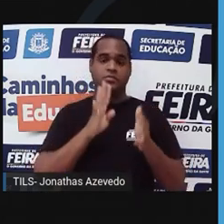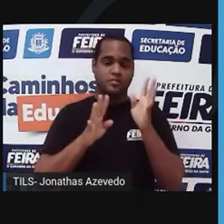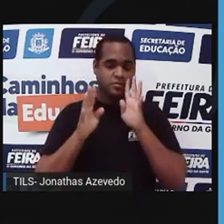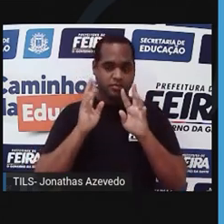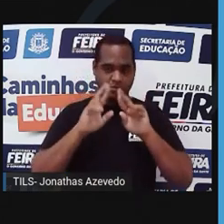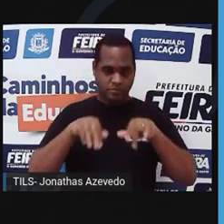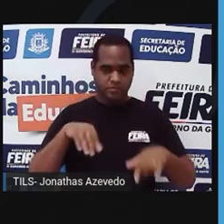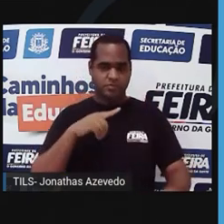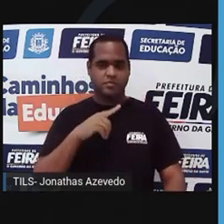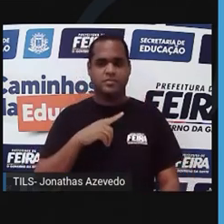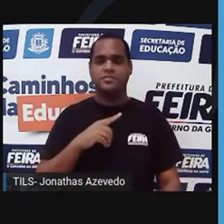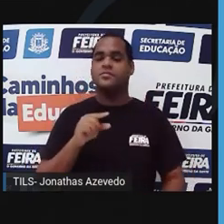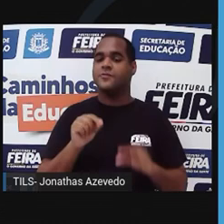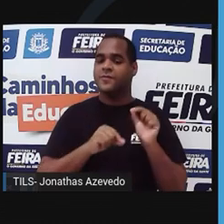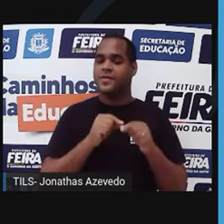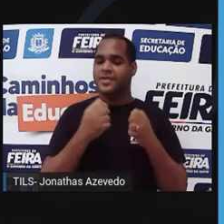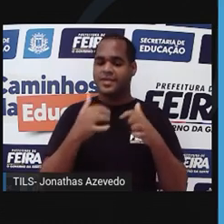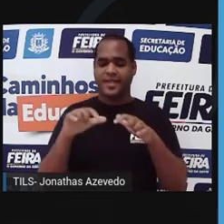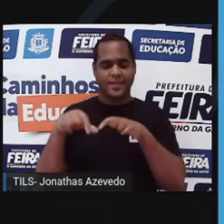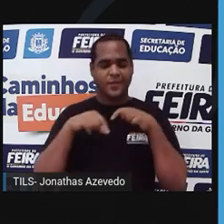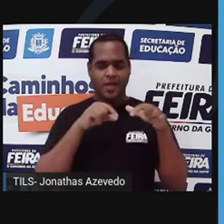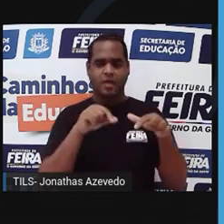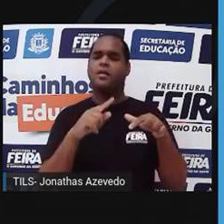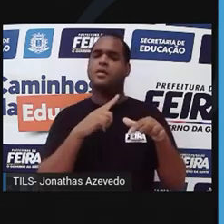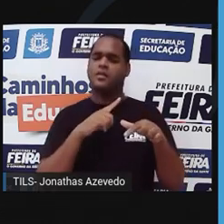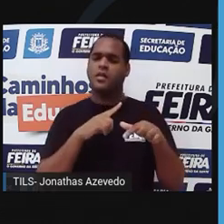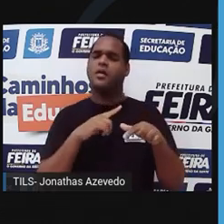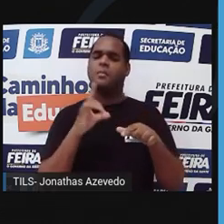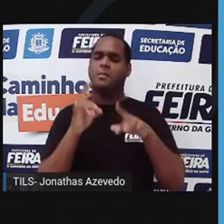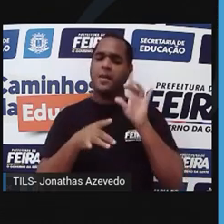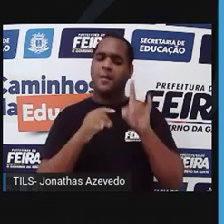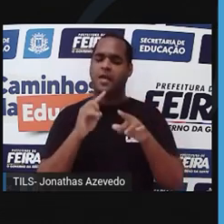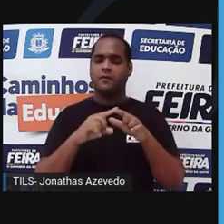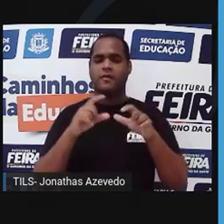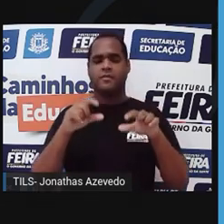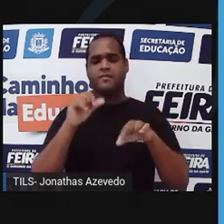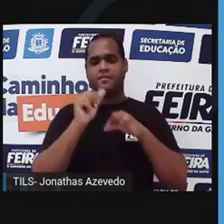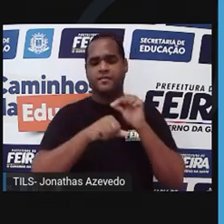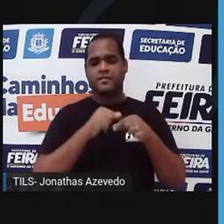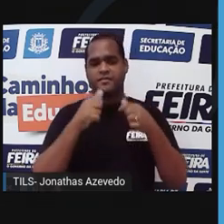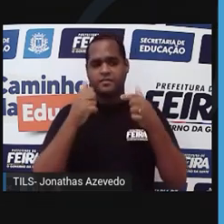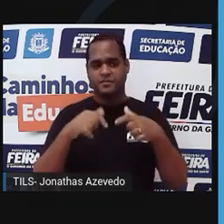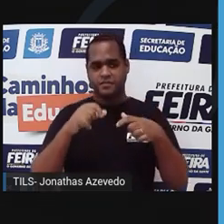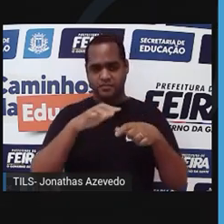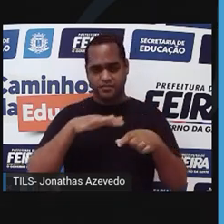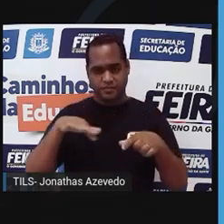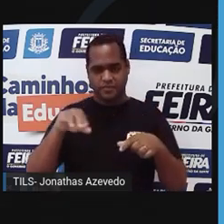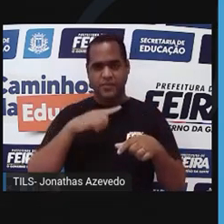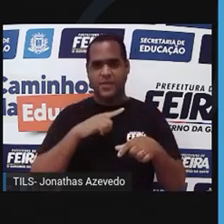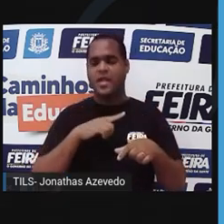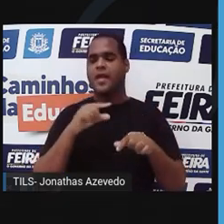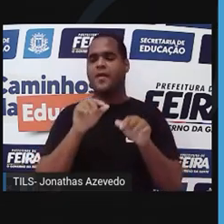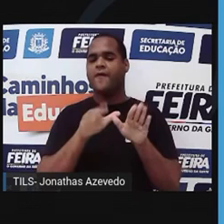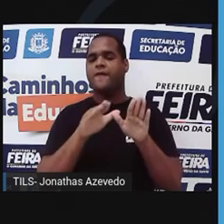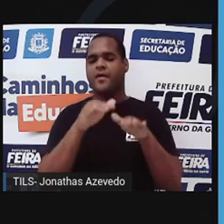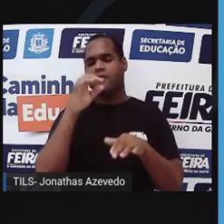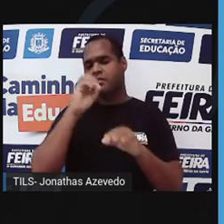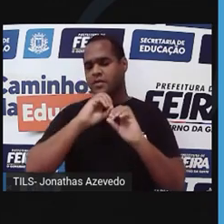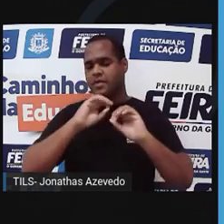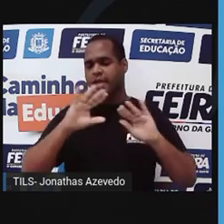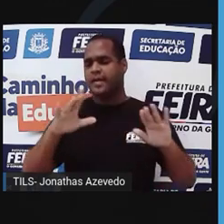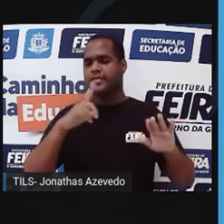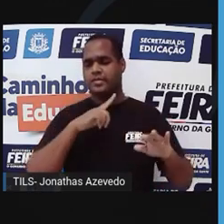ambiente era muito limpo, tinha bastante desses líquens e havia o predomínio de mariposas claras. Por quê?